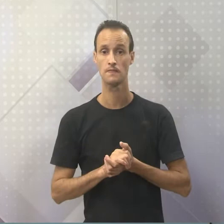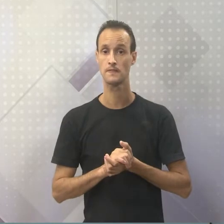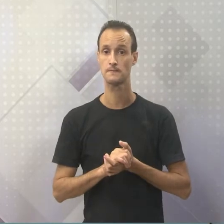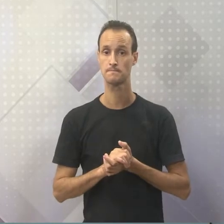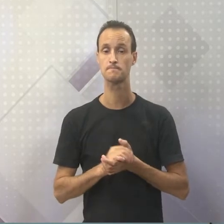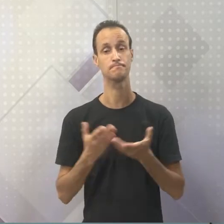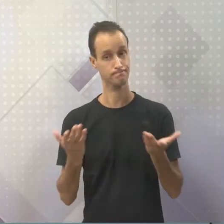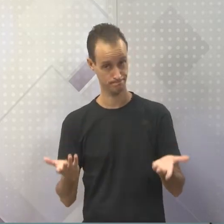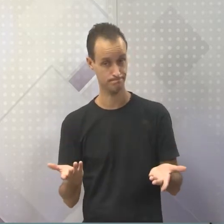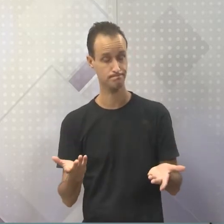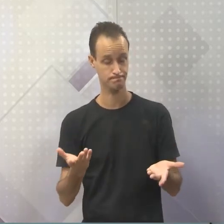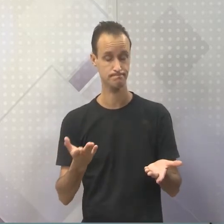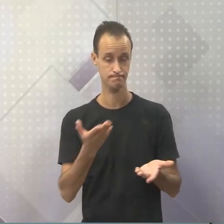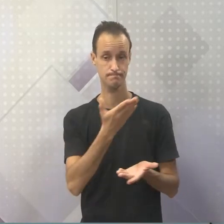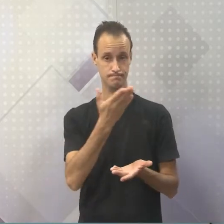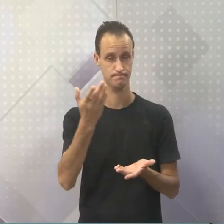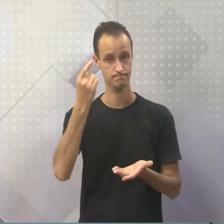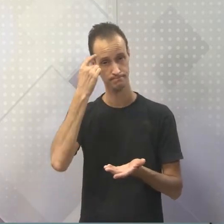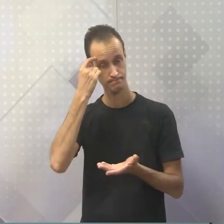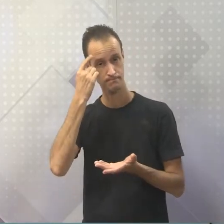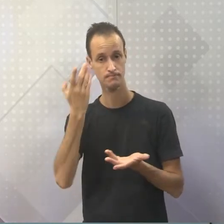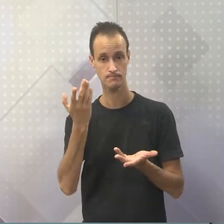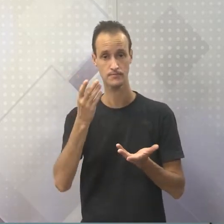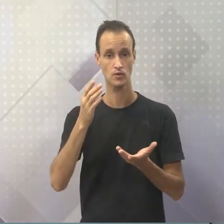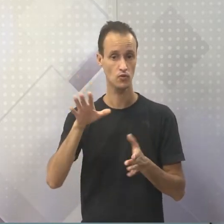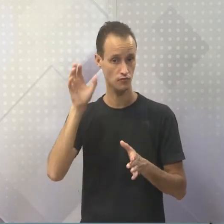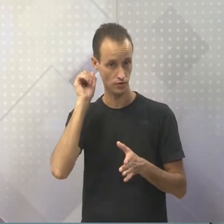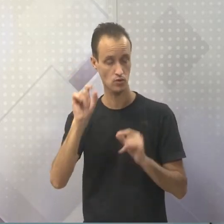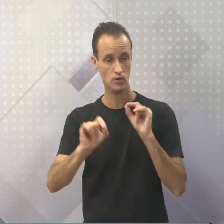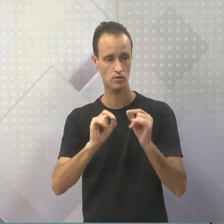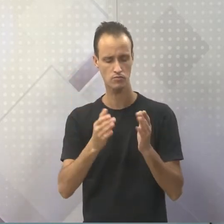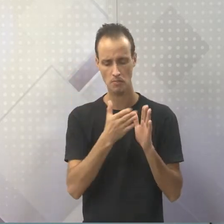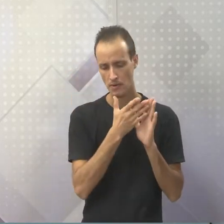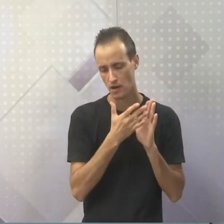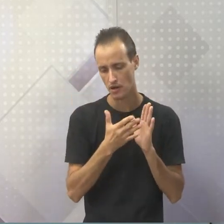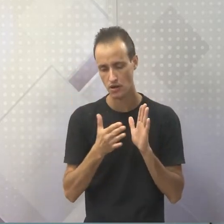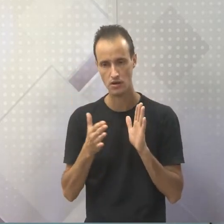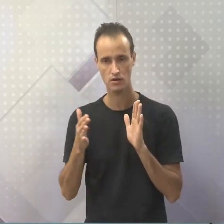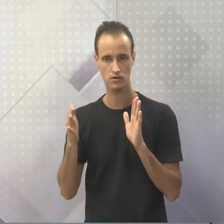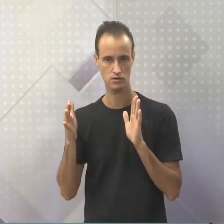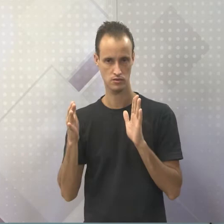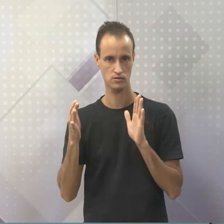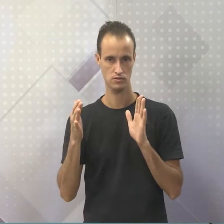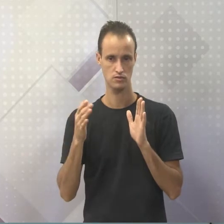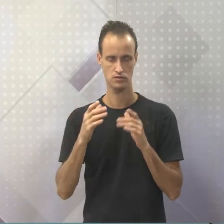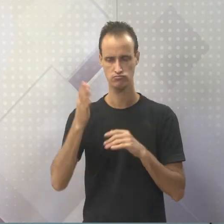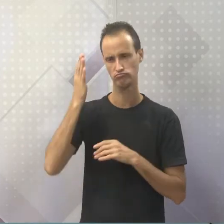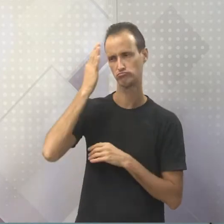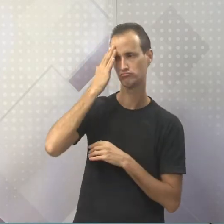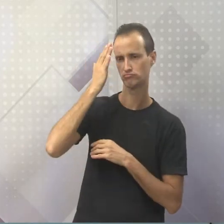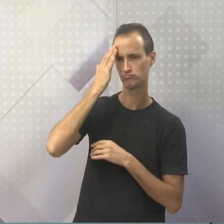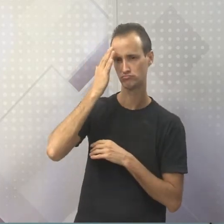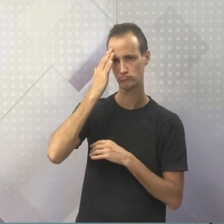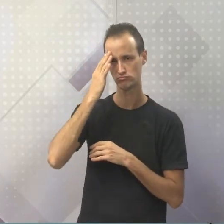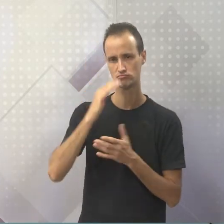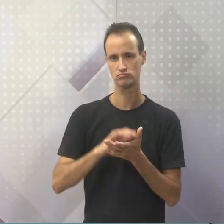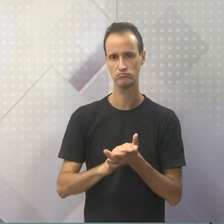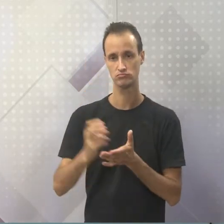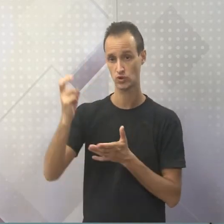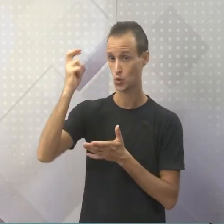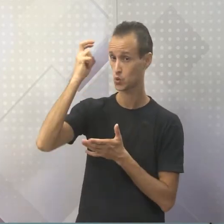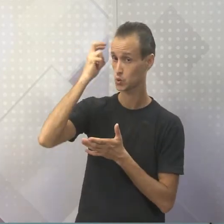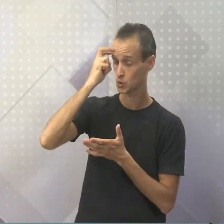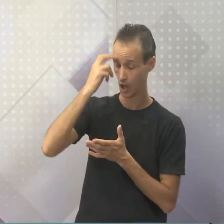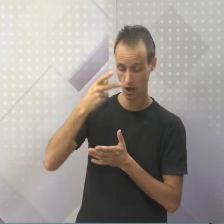basicamente isso mesmo que vocês acabaram de escutar. Porque nesse período, tá? E nesse entendimento e na cabeça desse